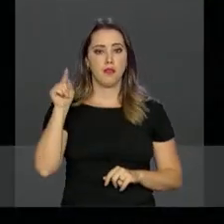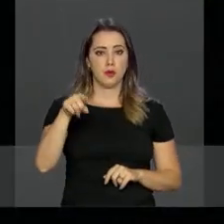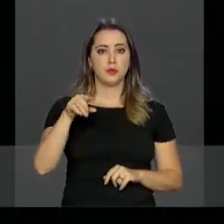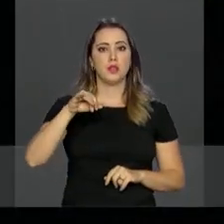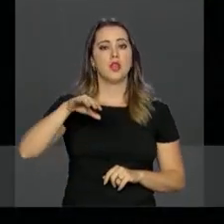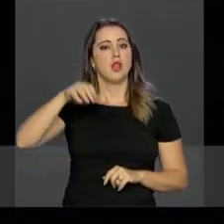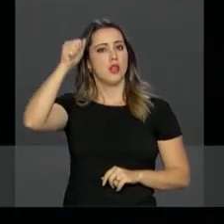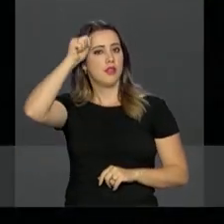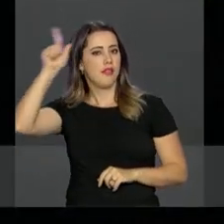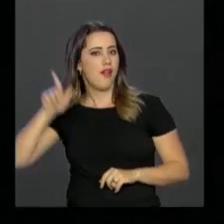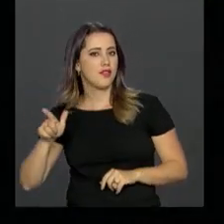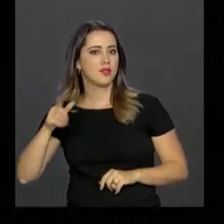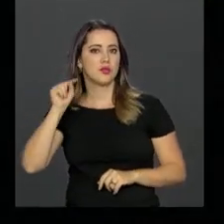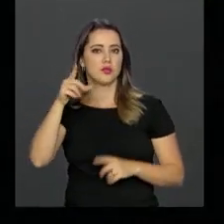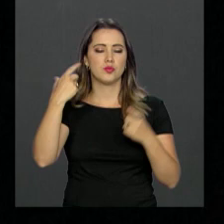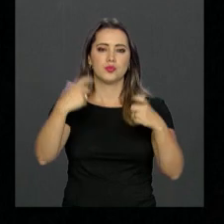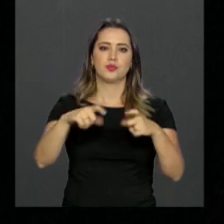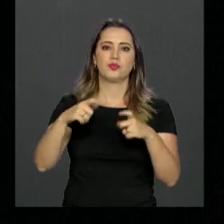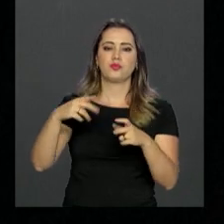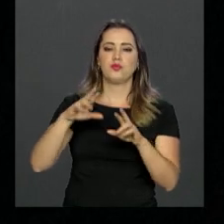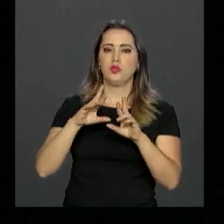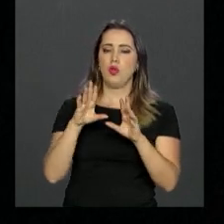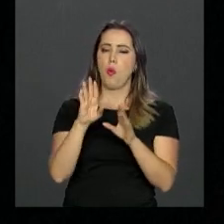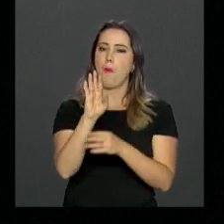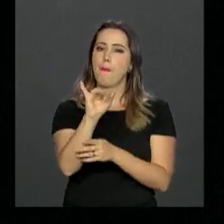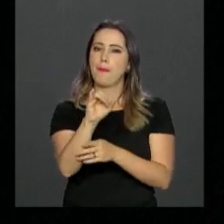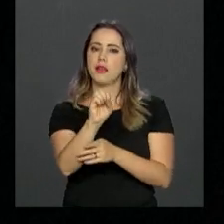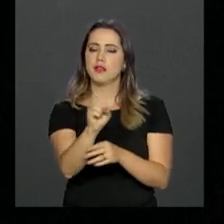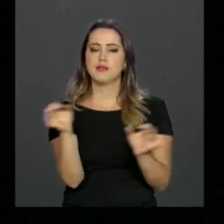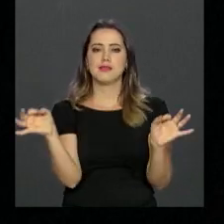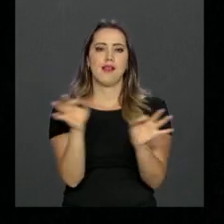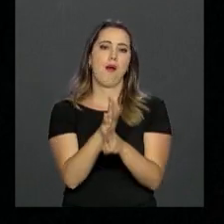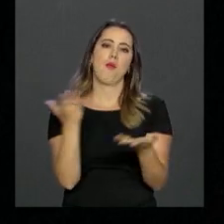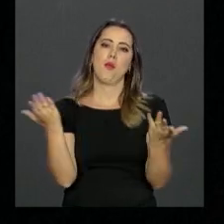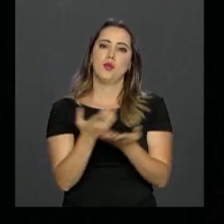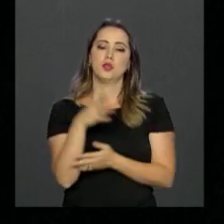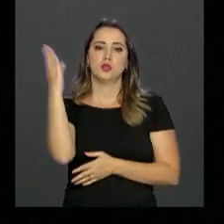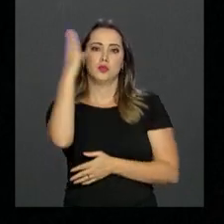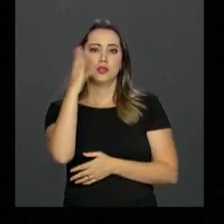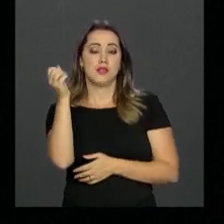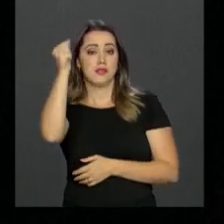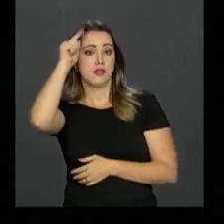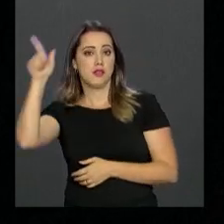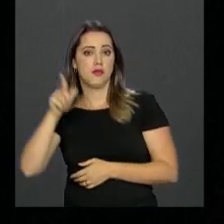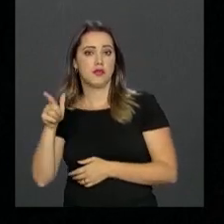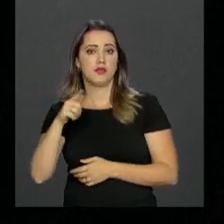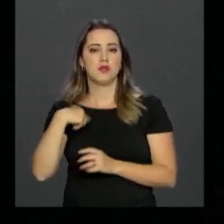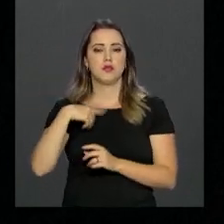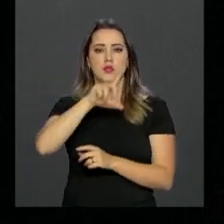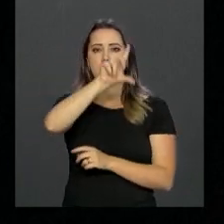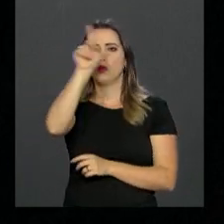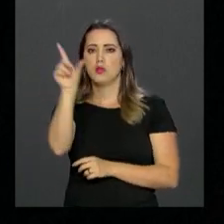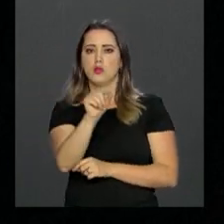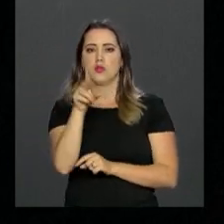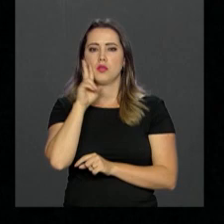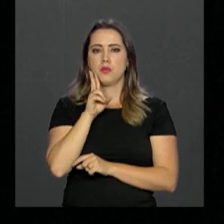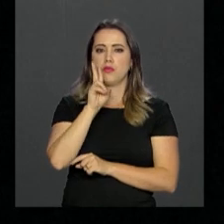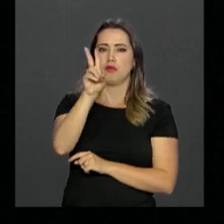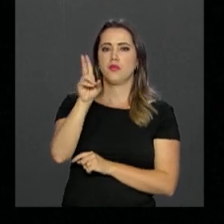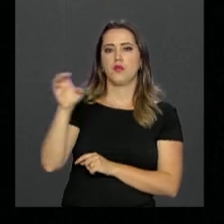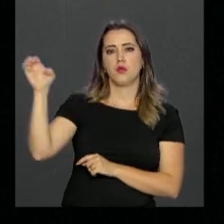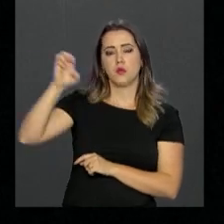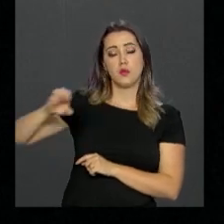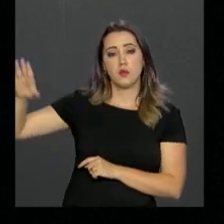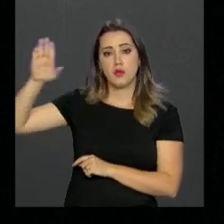Joanesburgo, na África do Sul, onde a reunião do BRICS acabou hoje. Além do Brasil e da África do Sul, o eclipse também está visível para